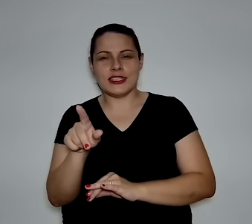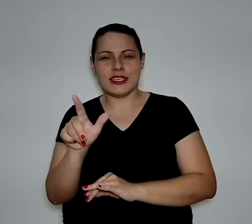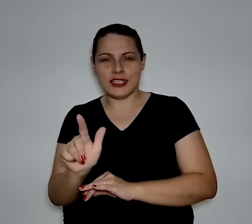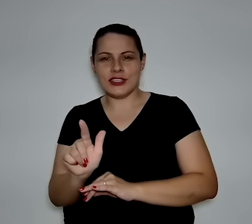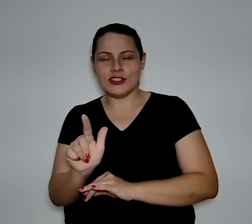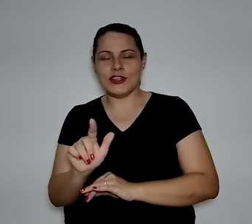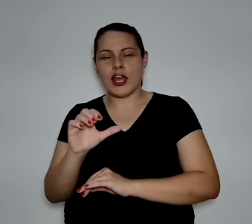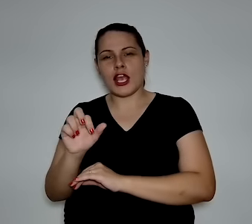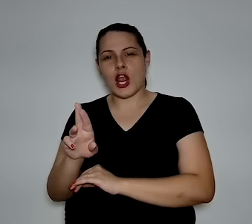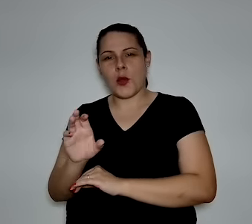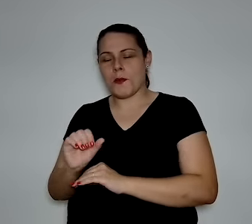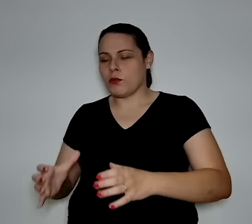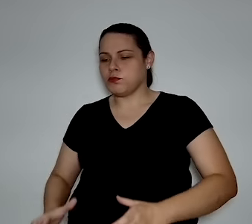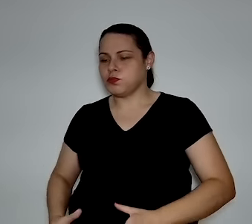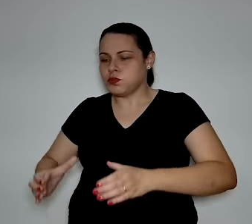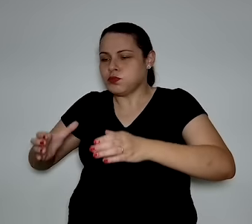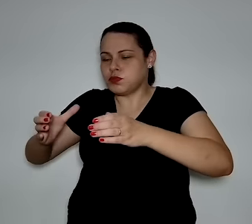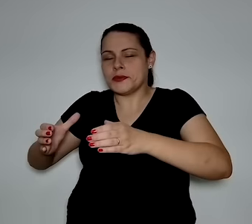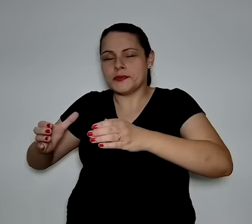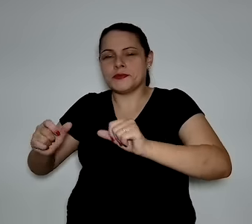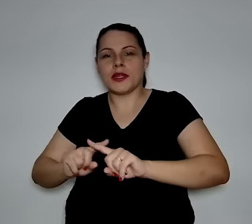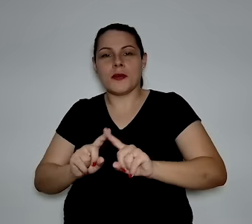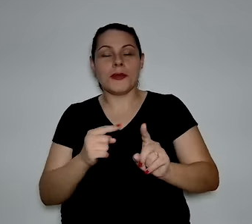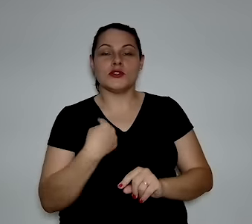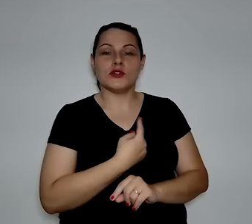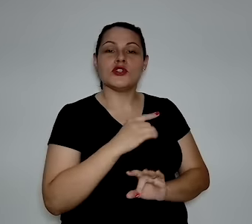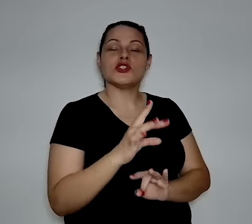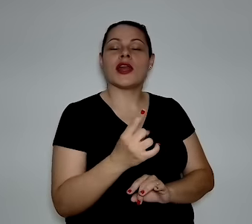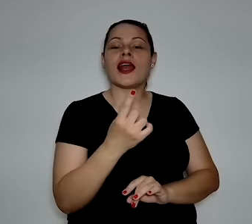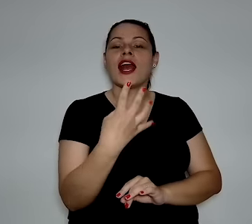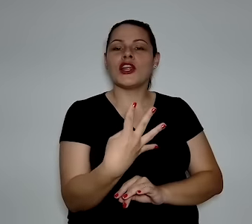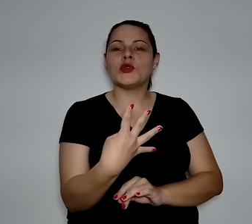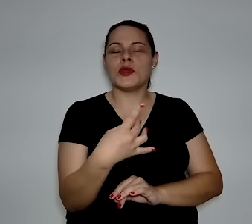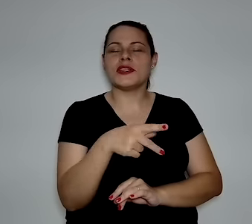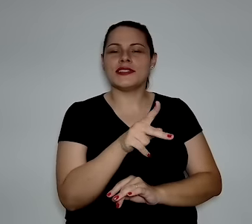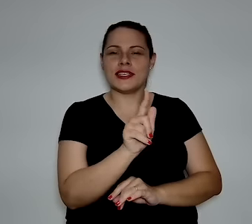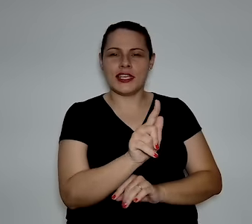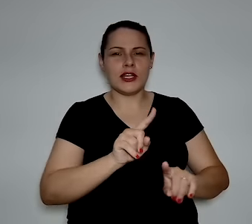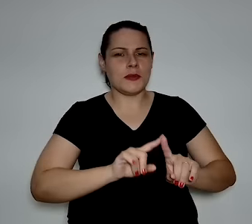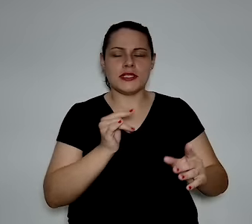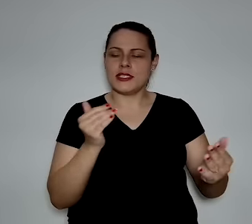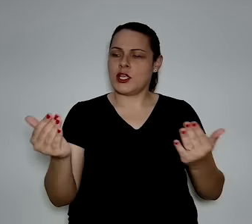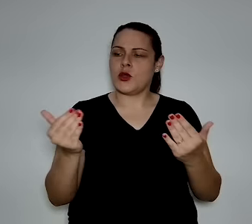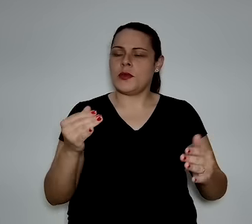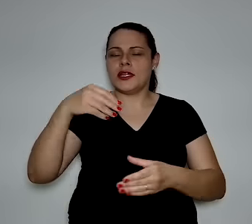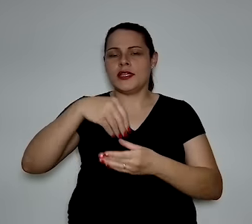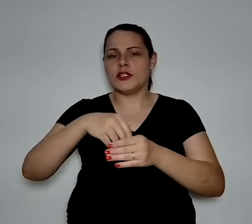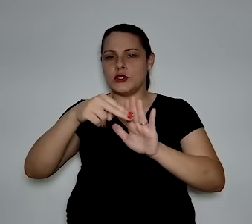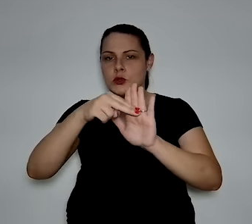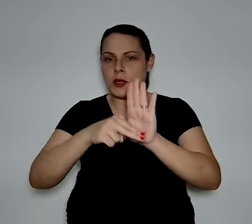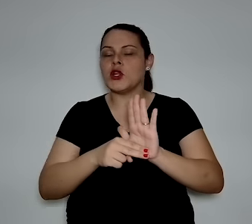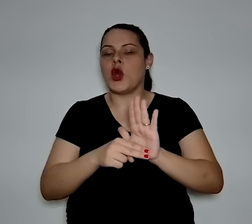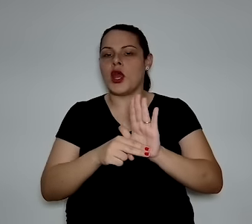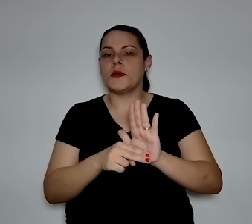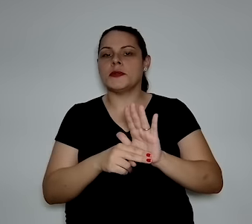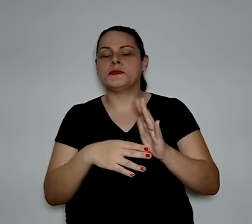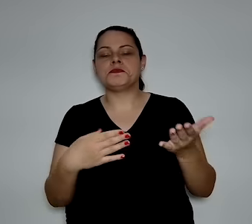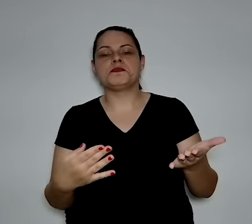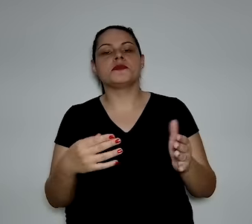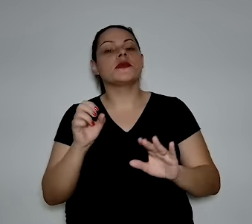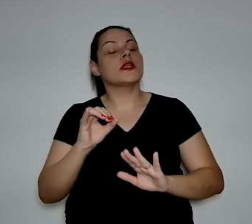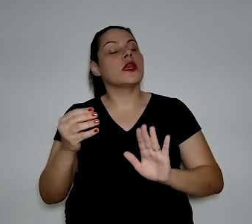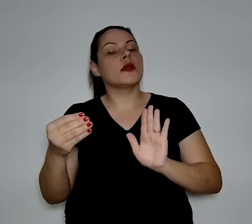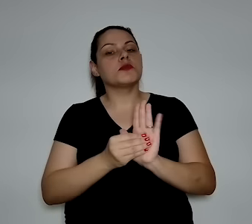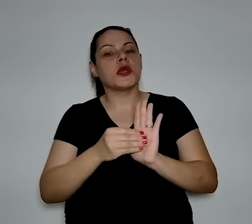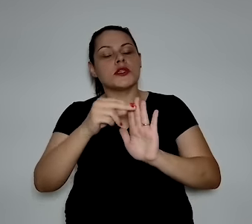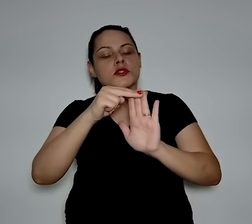de carbono por barril. O petróleo brasileiro emite 14 quilos de petróleo por barril. Se for colocada uma norma, como o Seban,